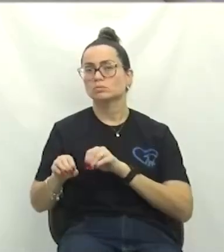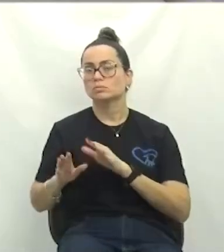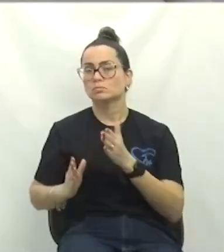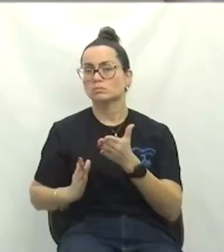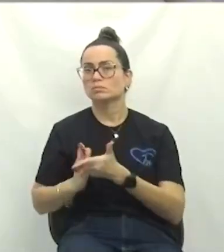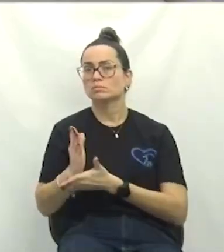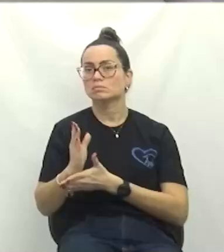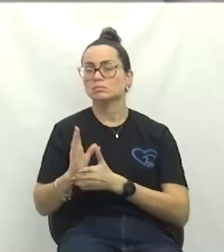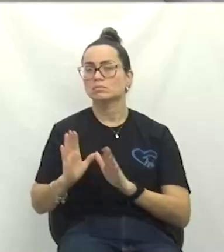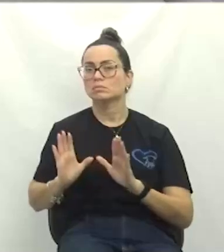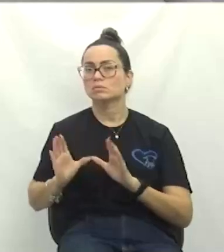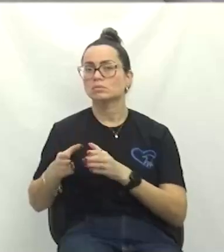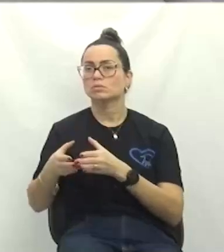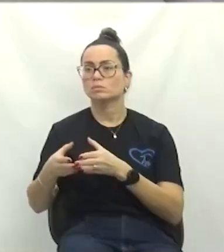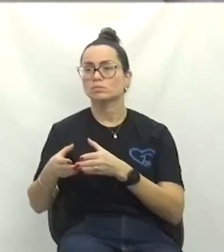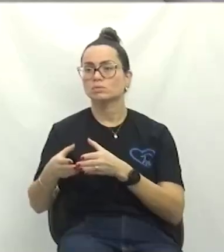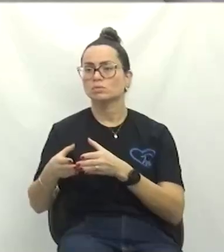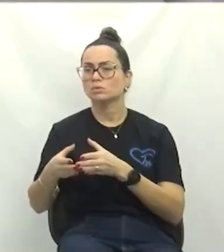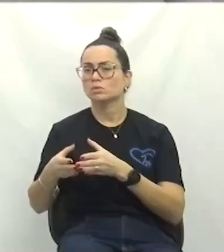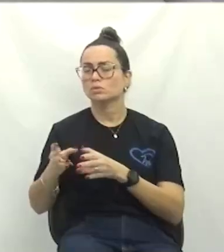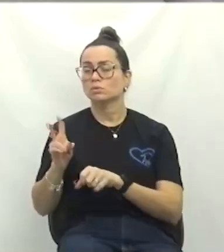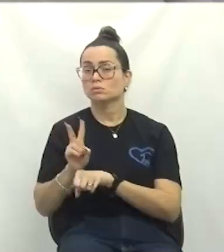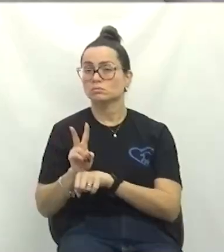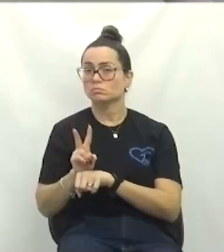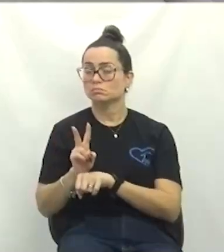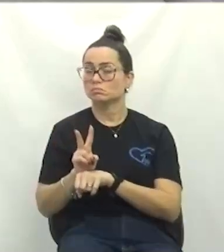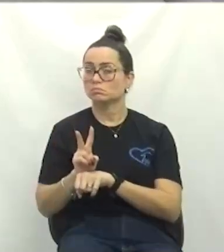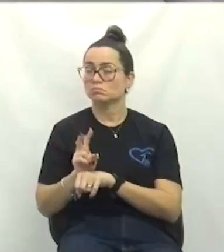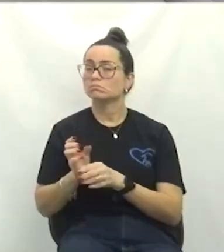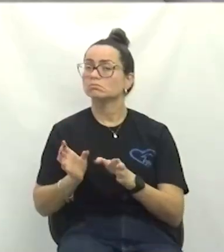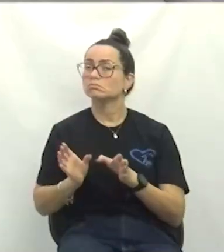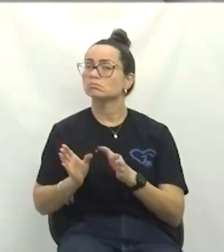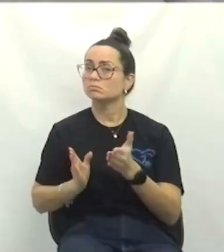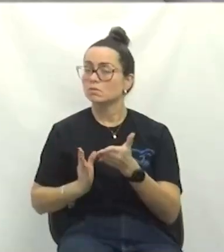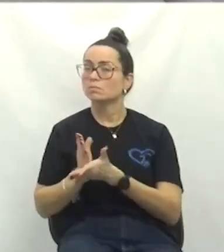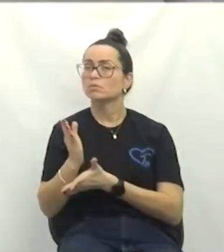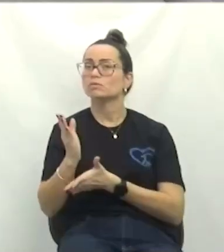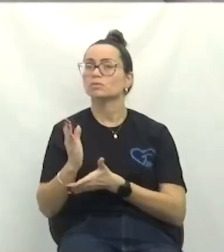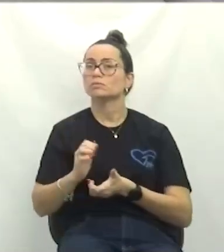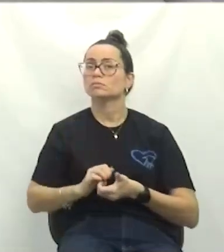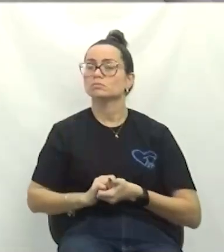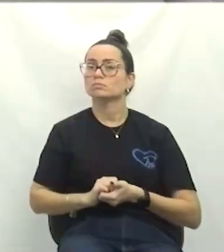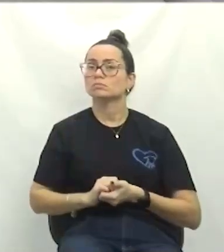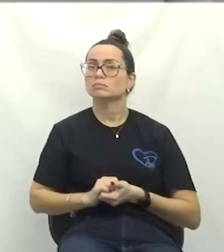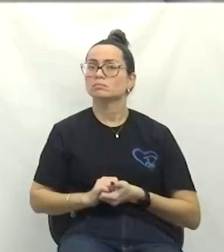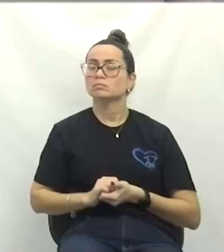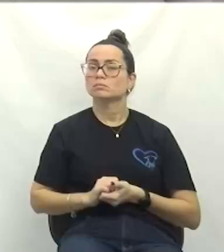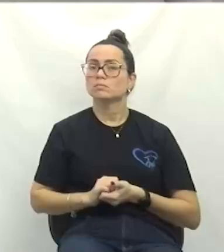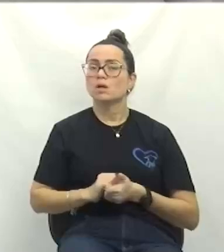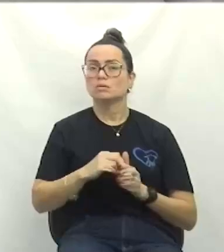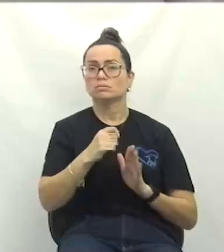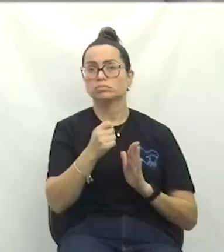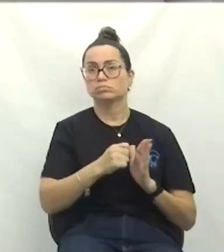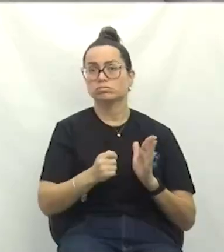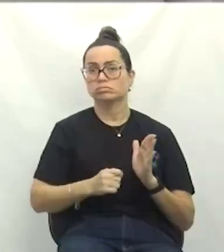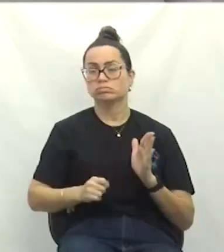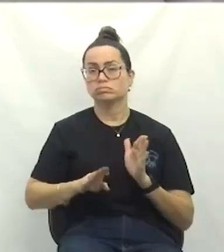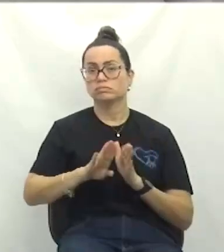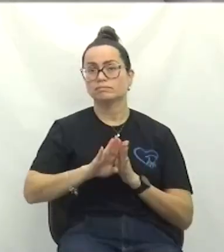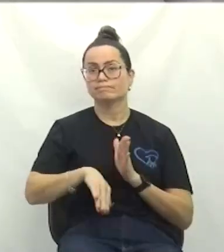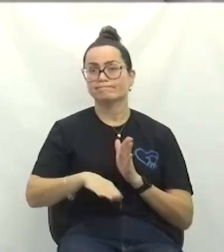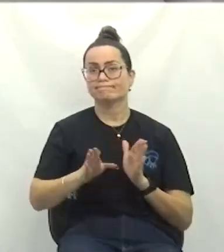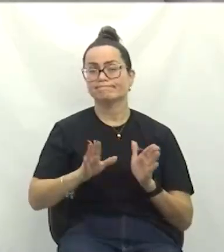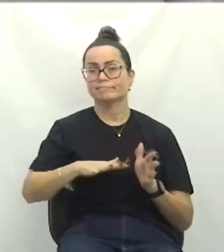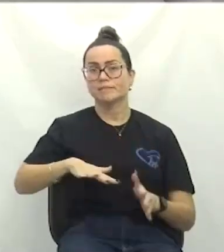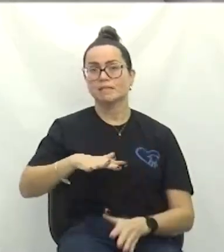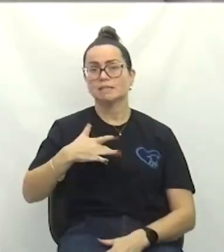opinou pela aprovação. A Comissão de Fiscalização opinou pela aprovação. Foi dispensado o parecer da Comissão de Saúde.